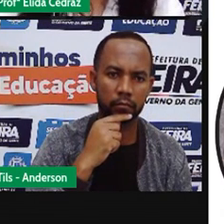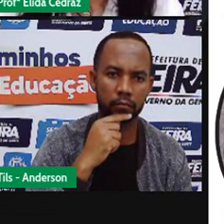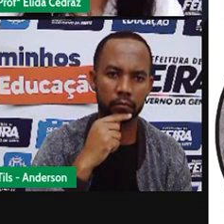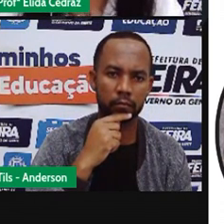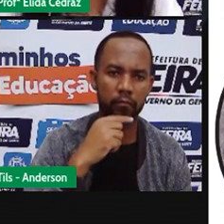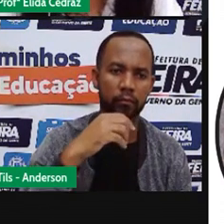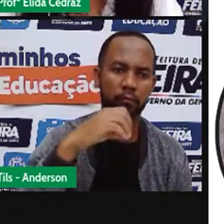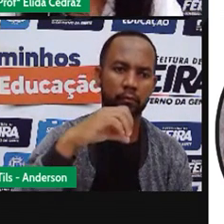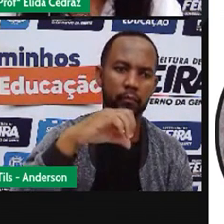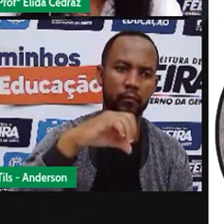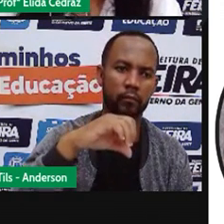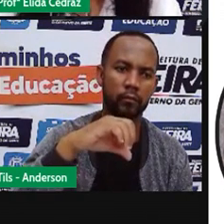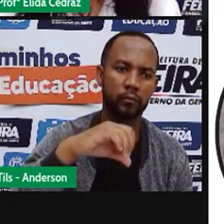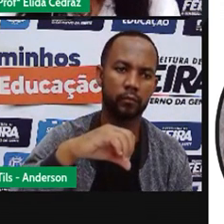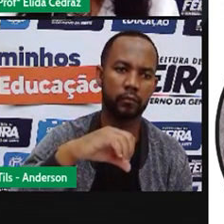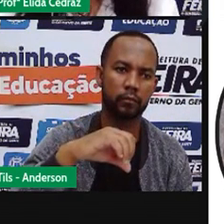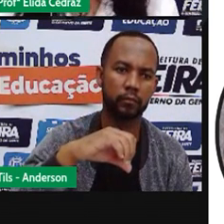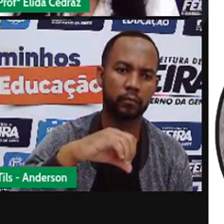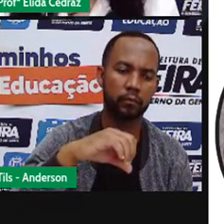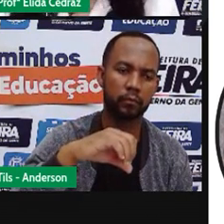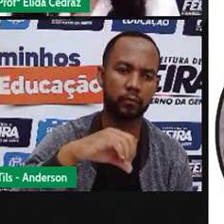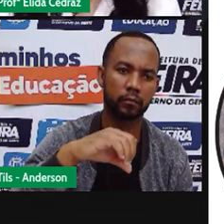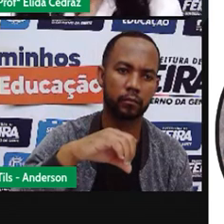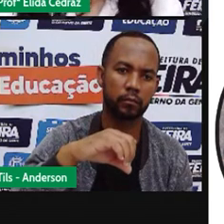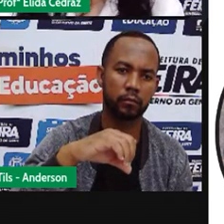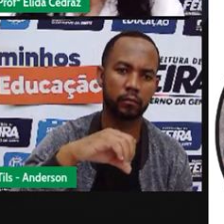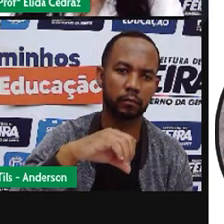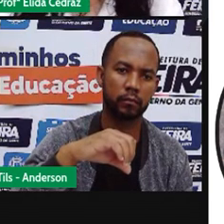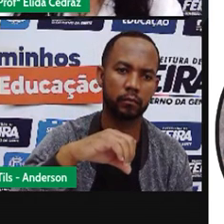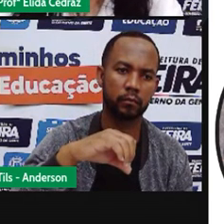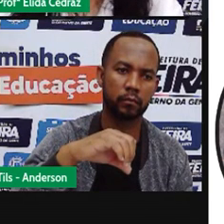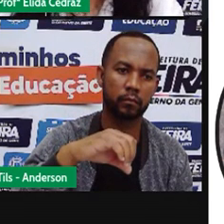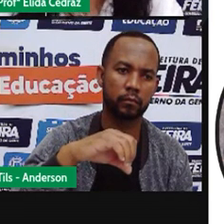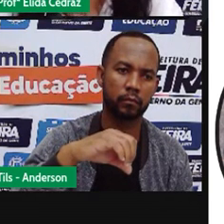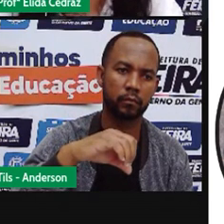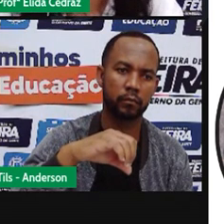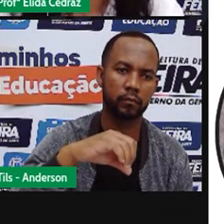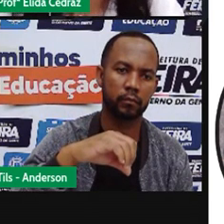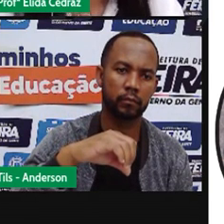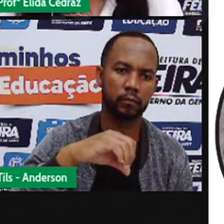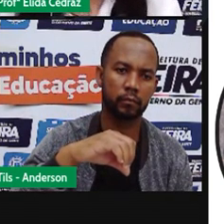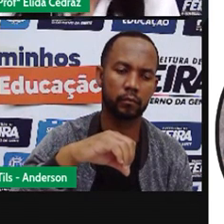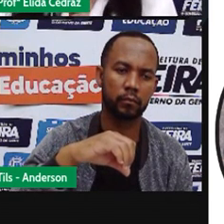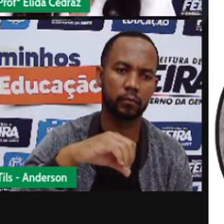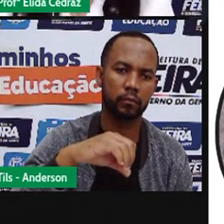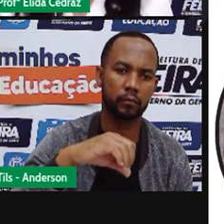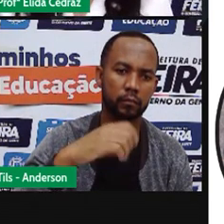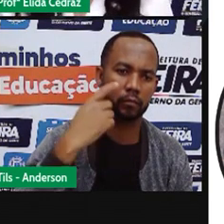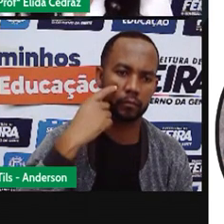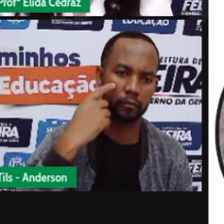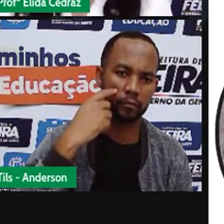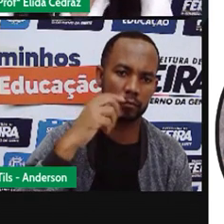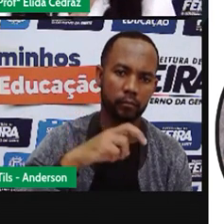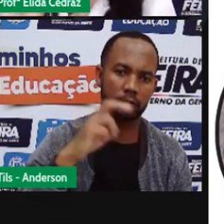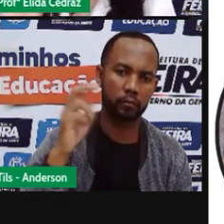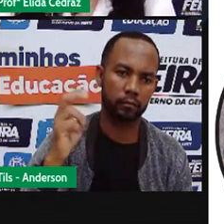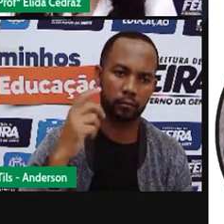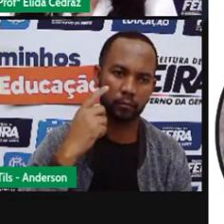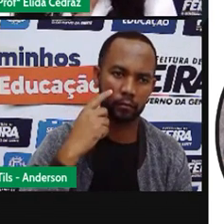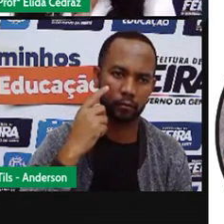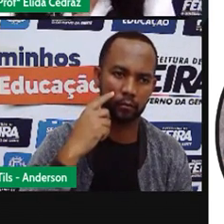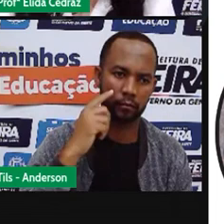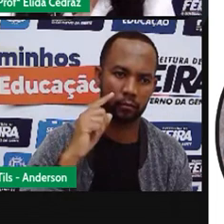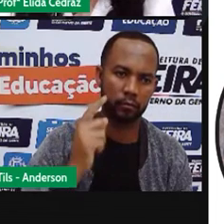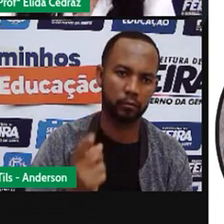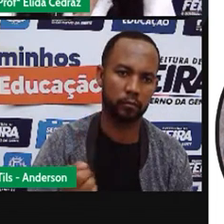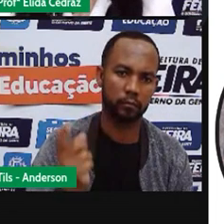depois de uma hora e meia Arthur veio verificar às nove horas da manhã e ele